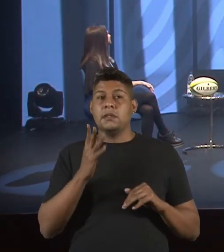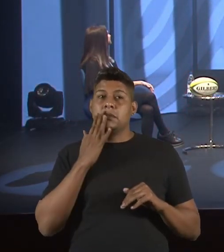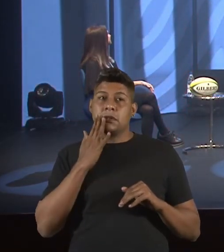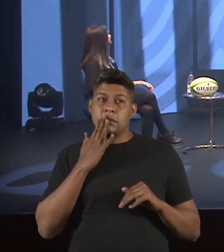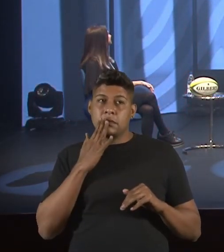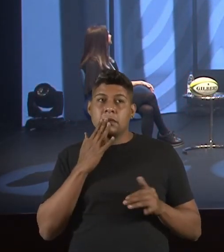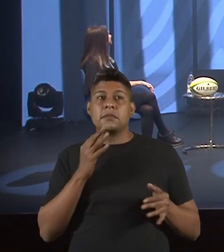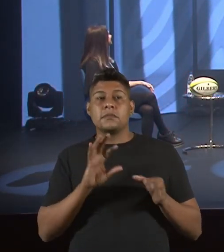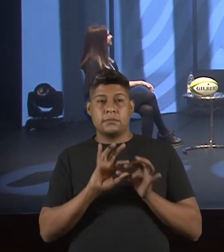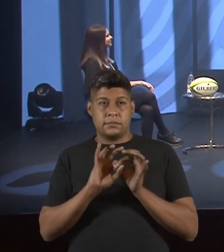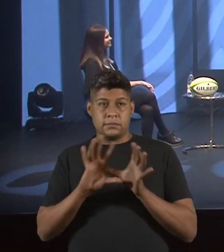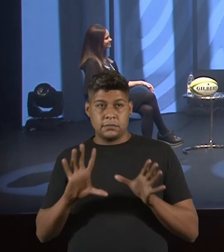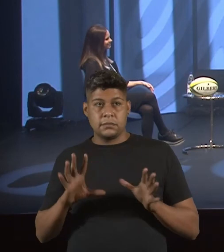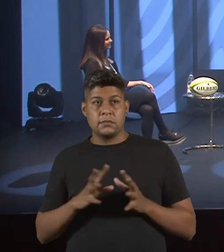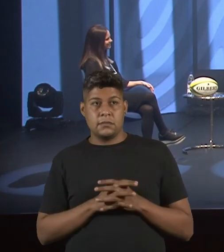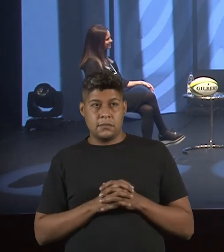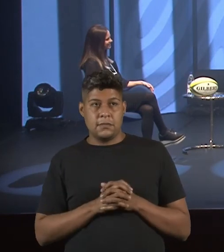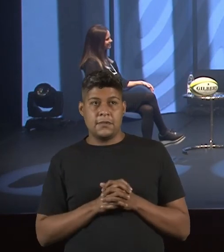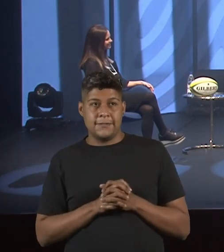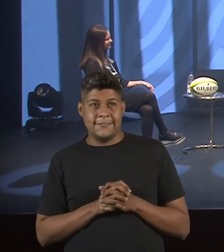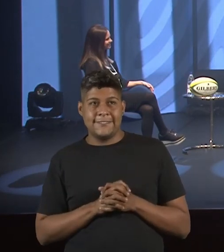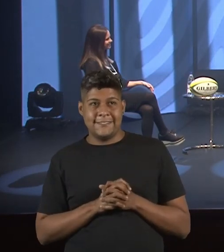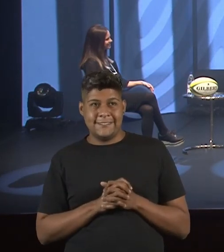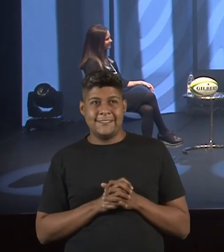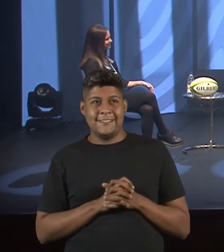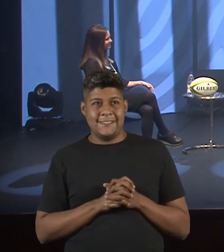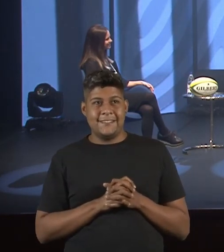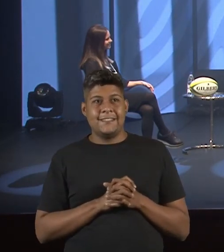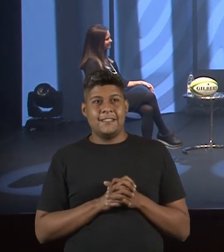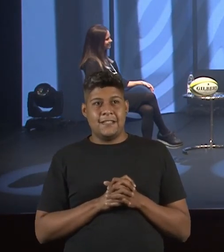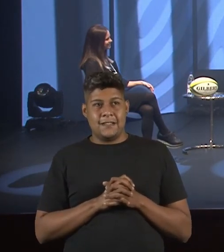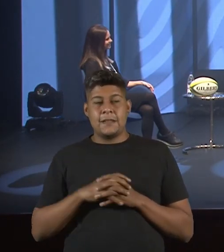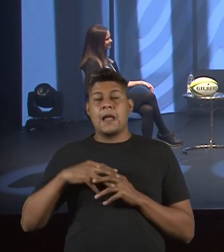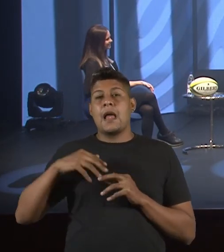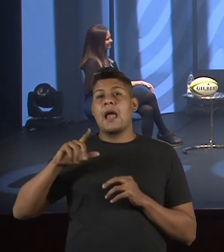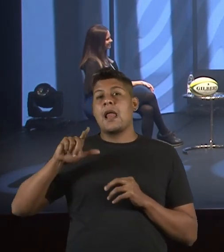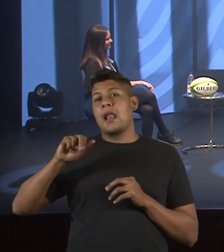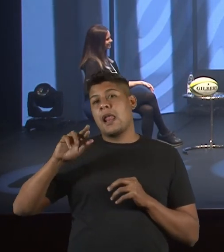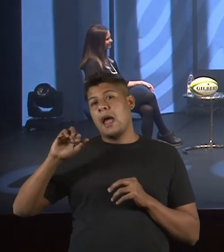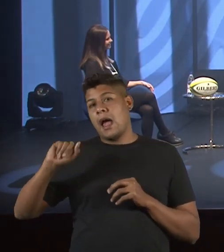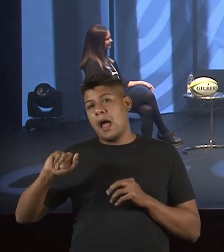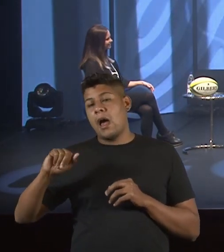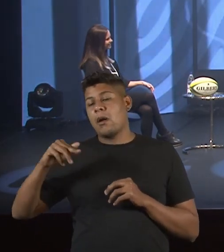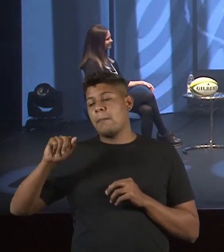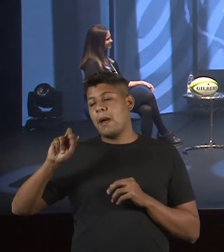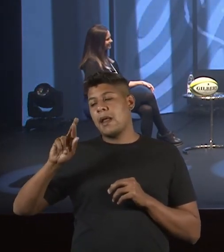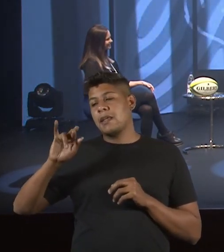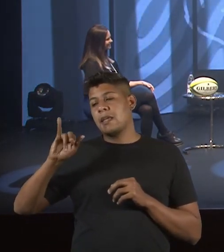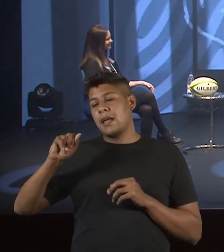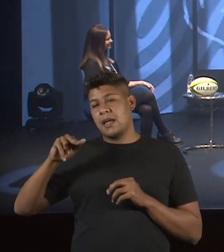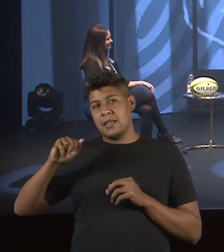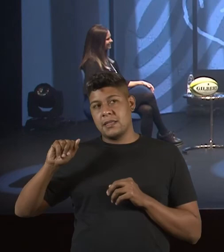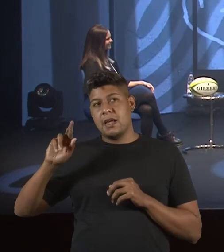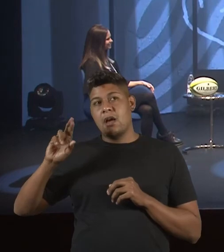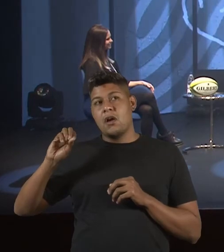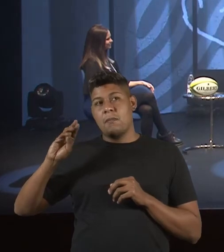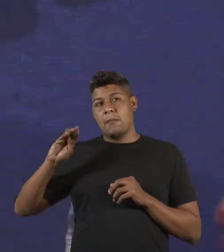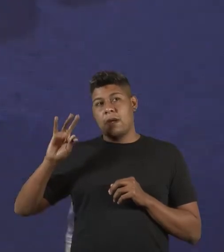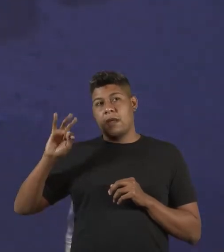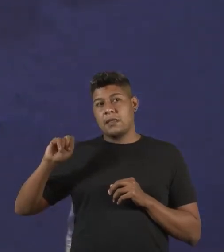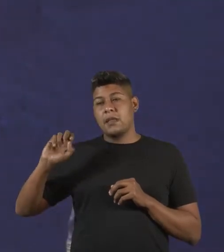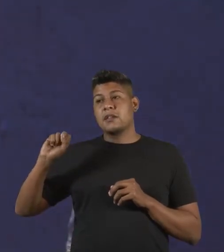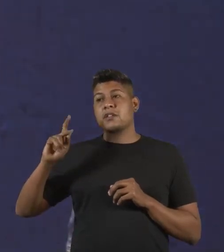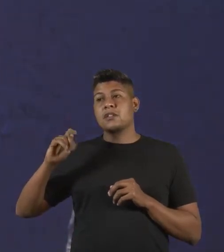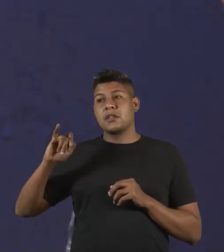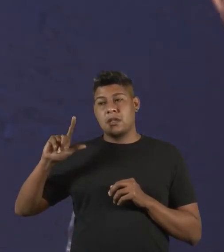gente ser bem democrática. Então, Laura, Mariana, Roberta, Sheila. Pronto. Primeira pergunta.